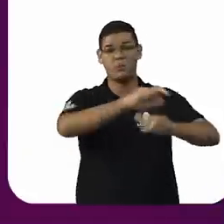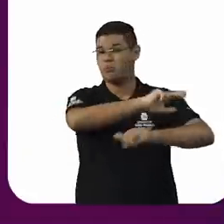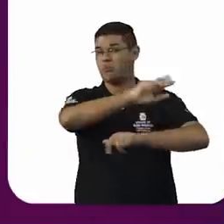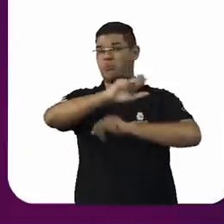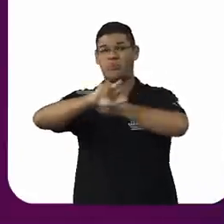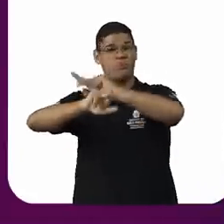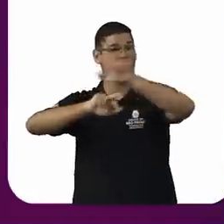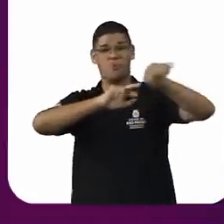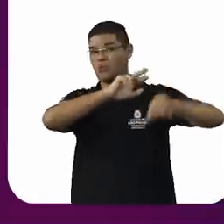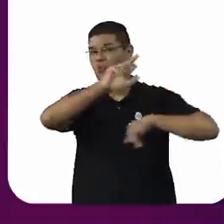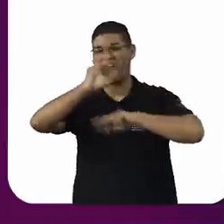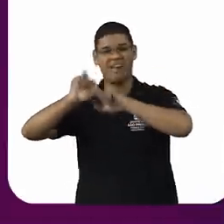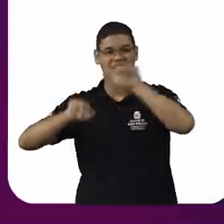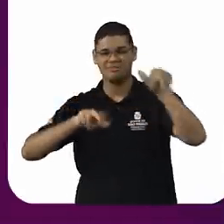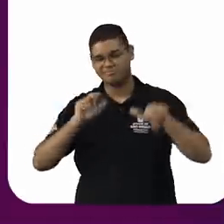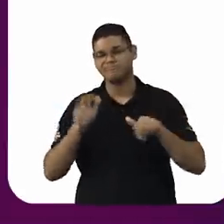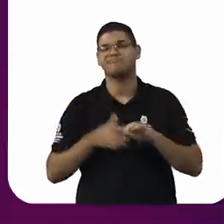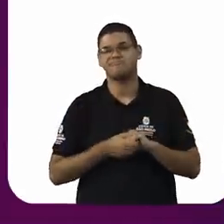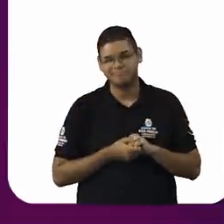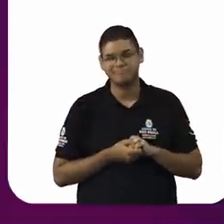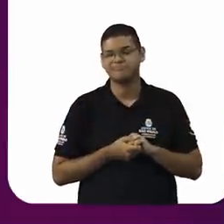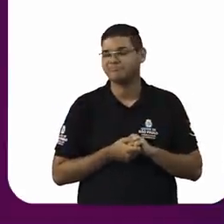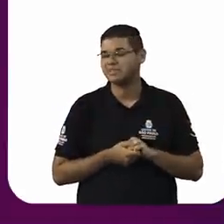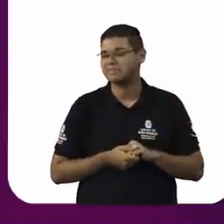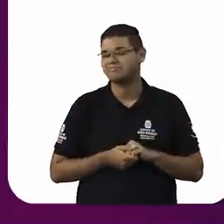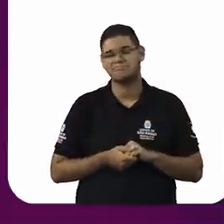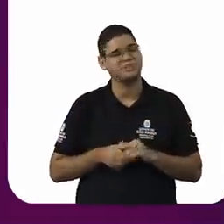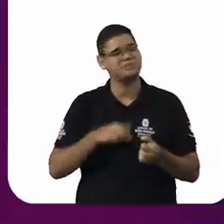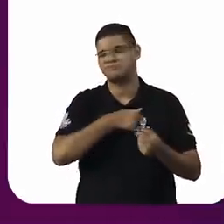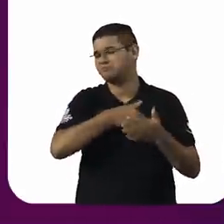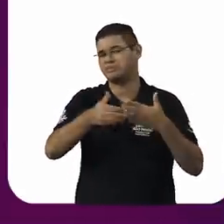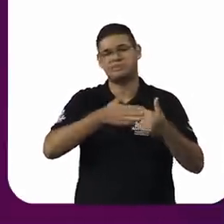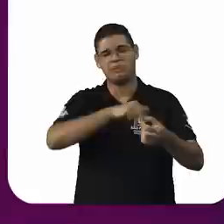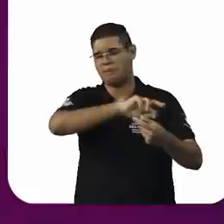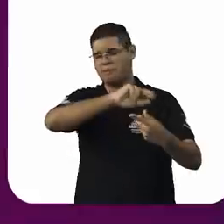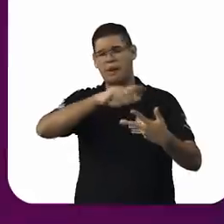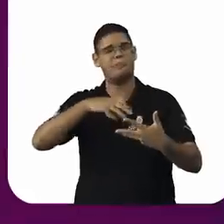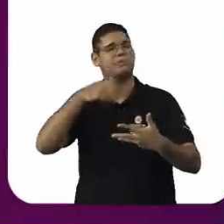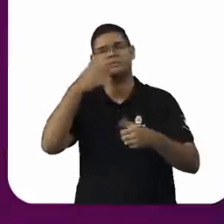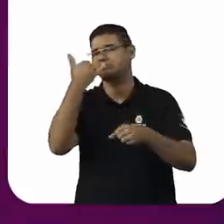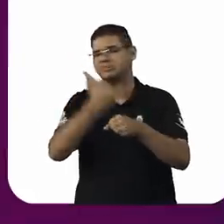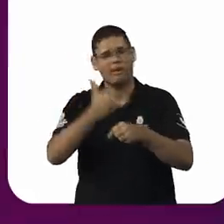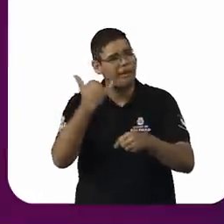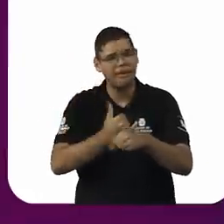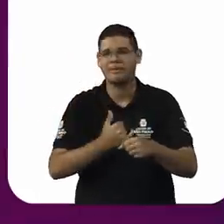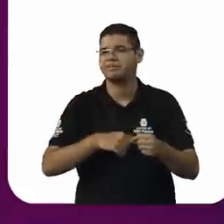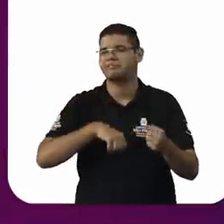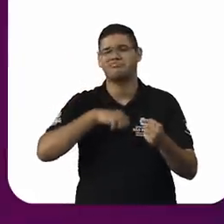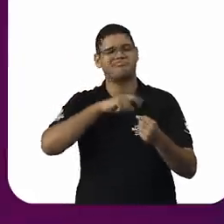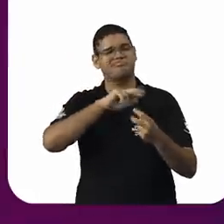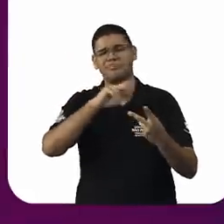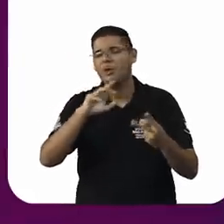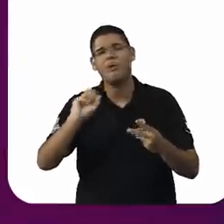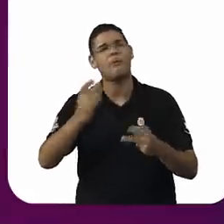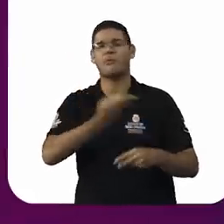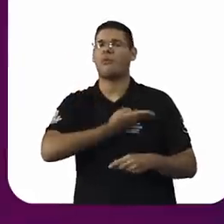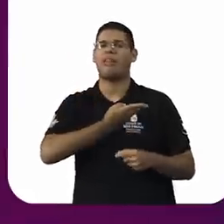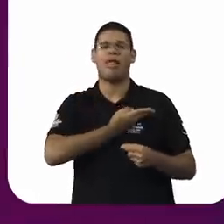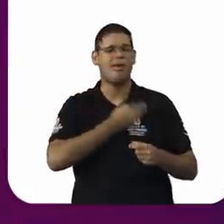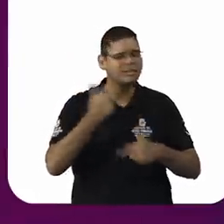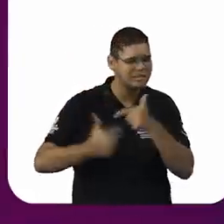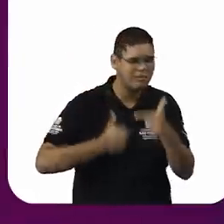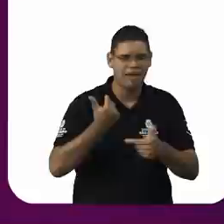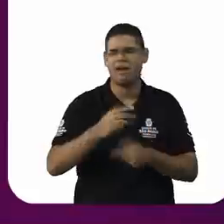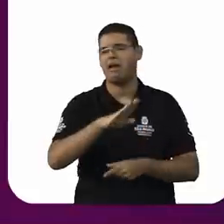descendente, chefe para subordinado, vertical, ascendente, subordinado para chefe, ou entre colegas de trabalho, ou até mesmo entre um